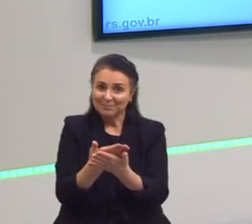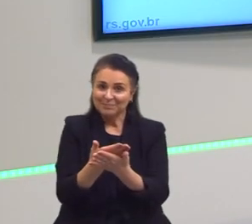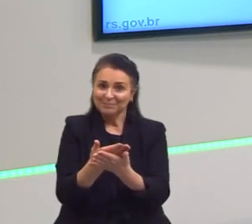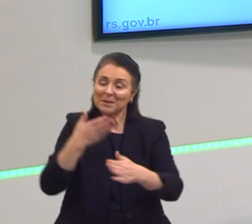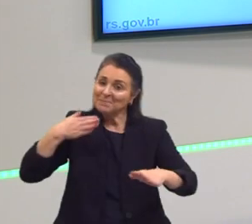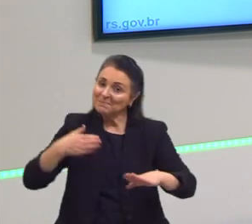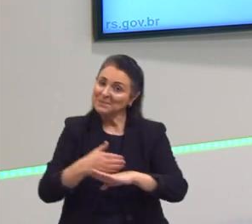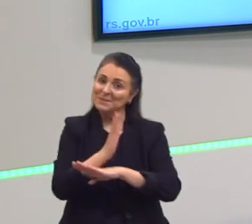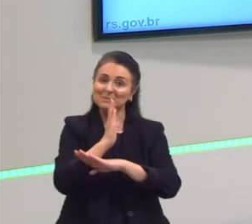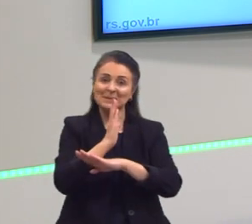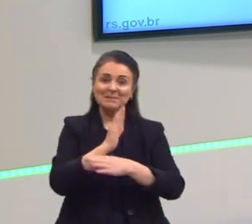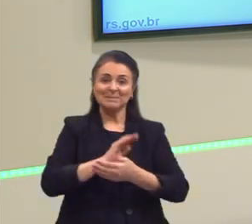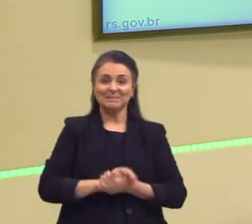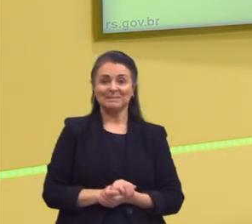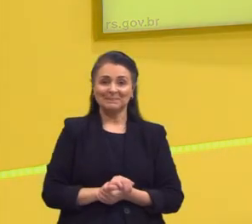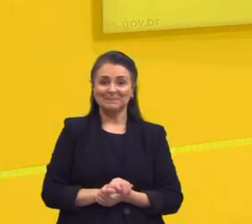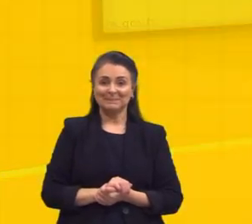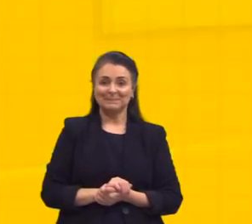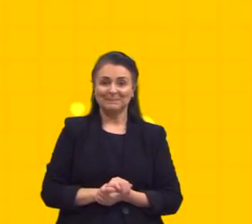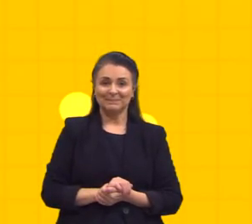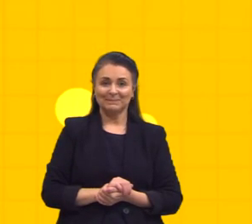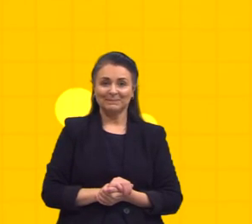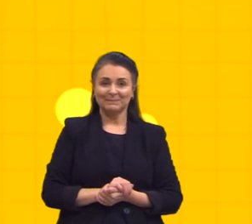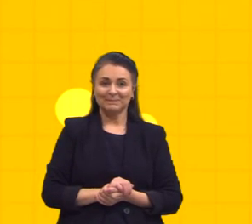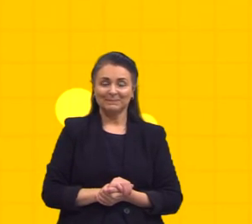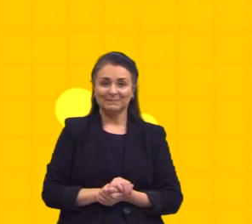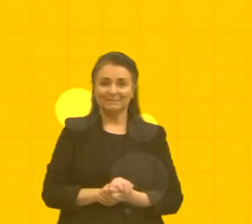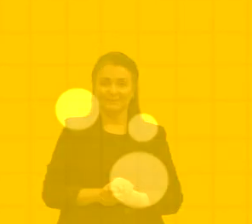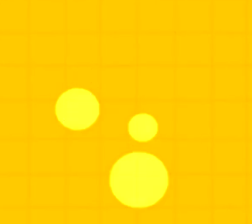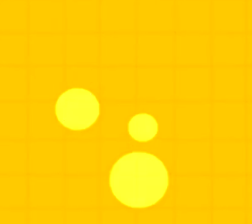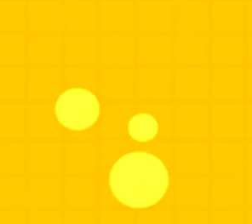partiu passar. Tchau.